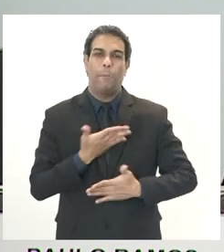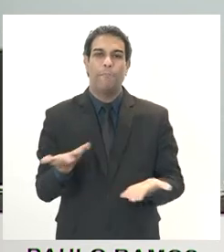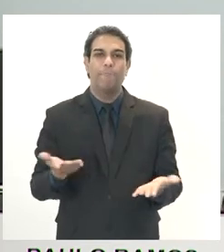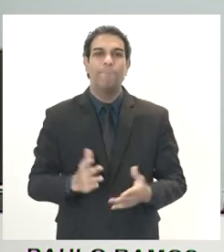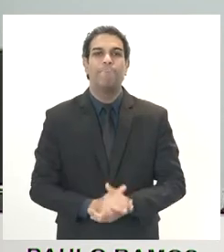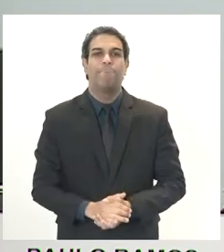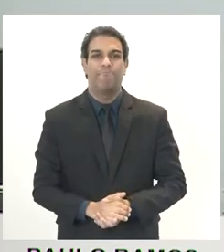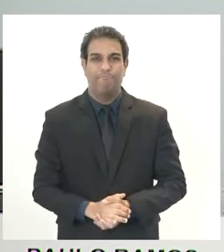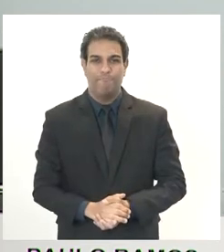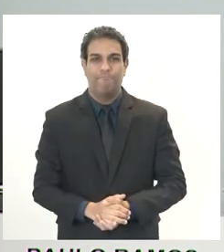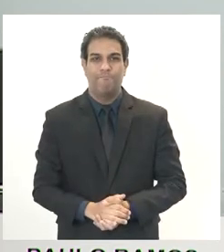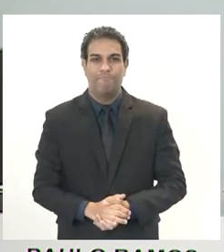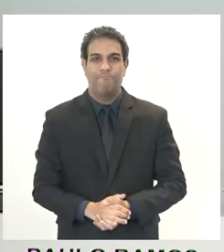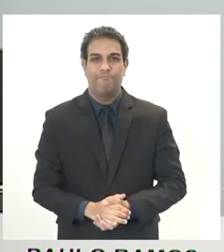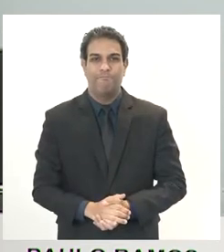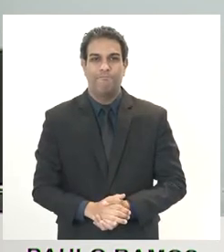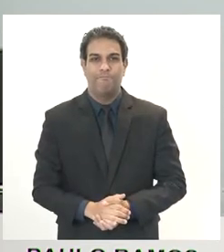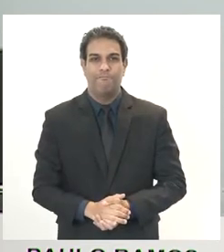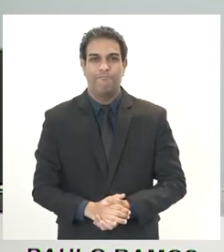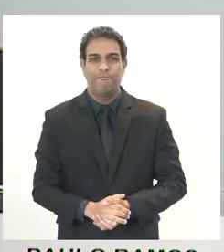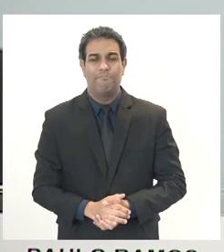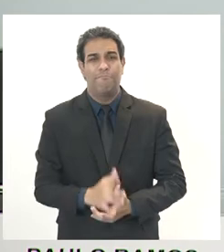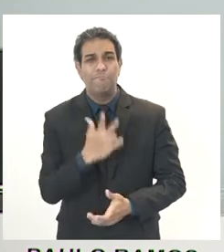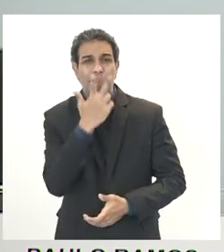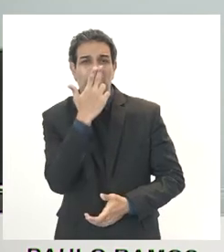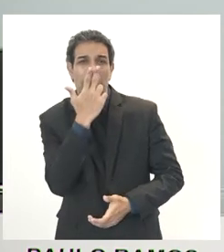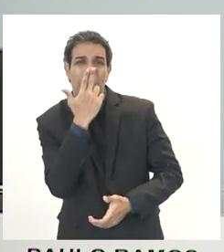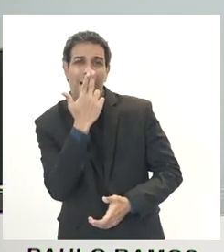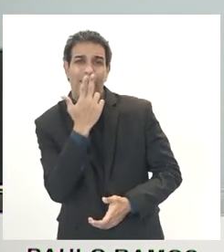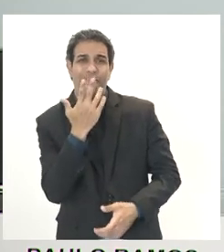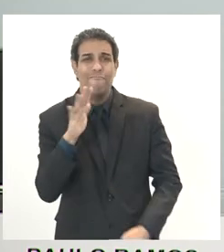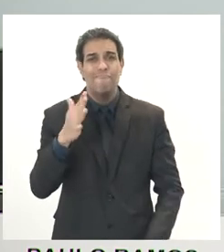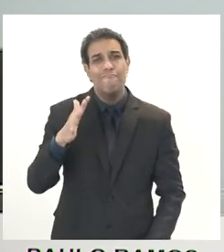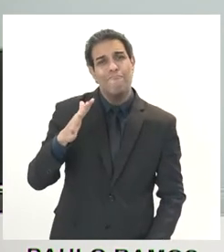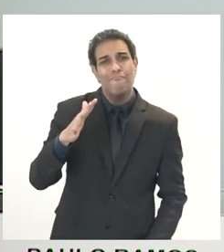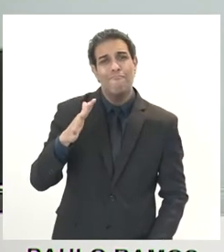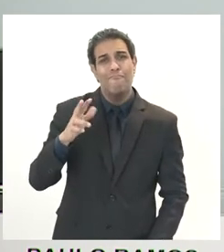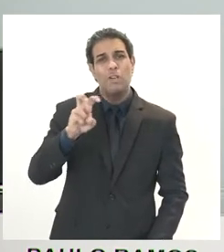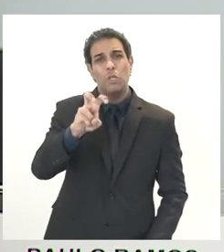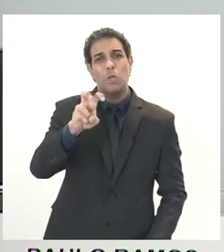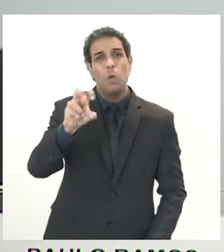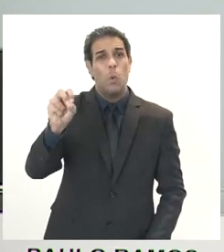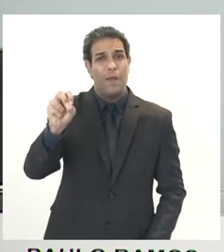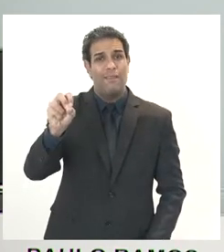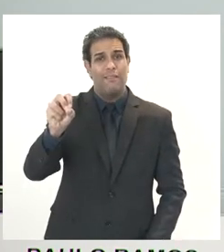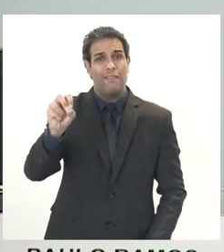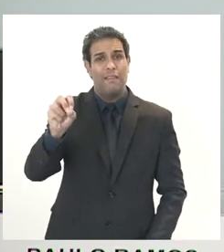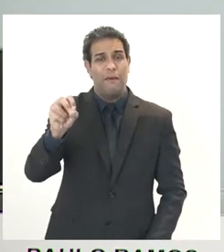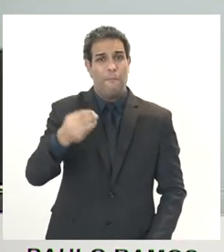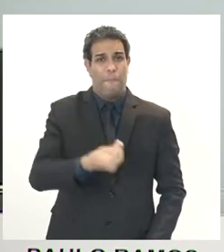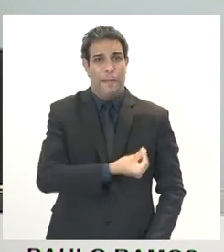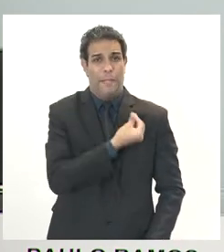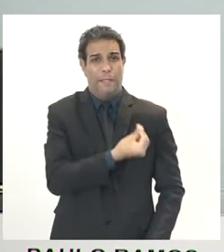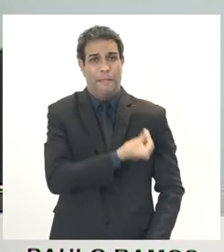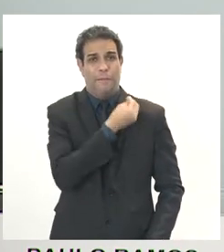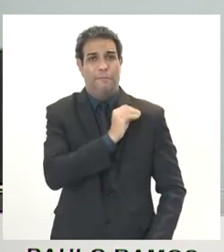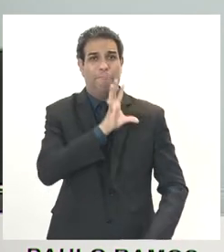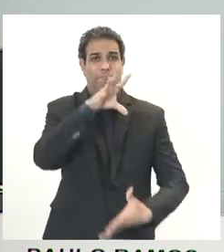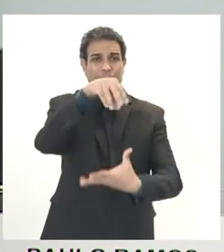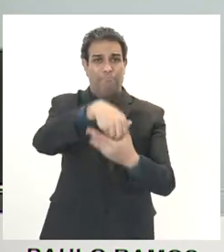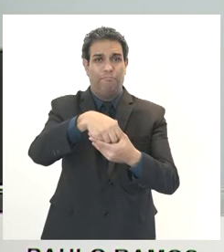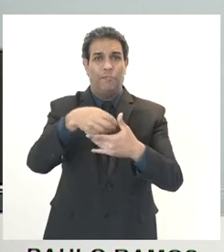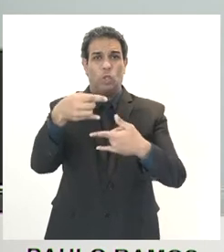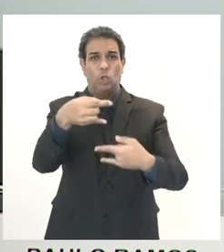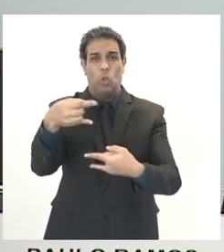temos aqui aproximadamente 50 participantes e temos esse